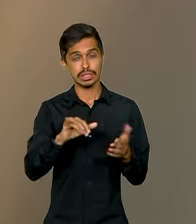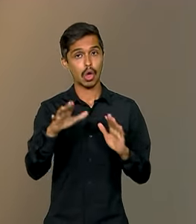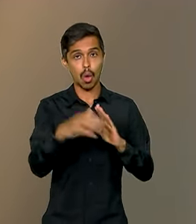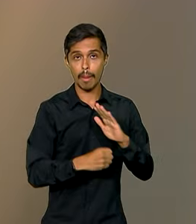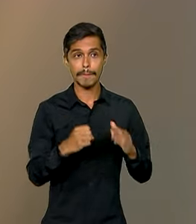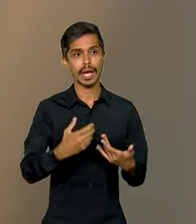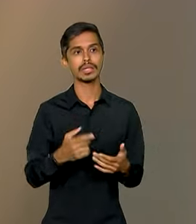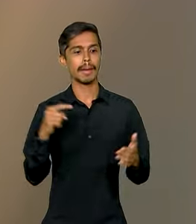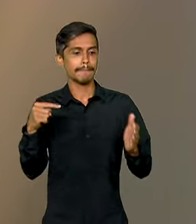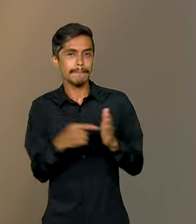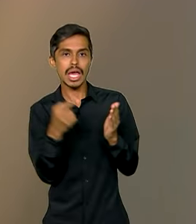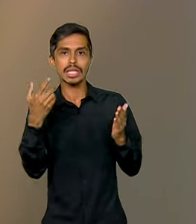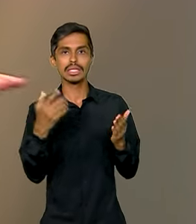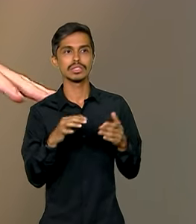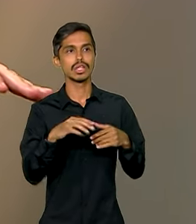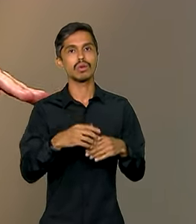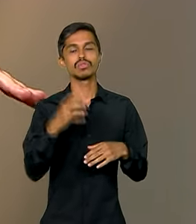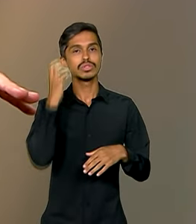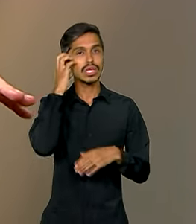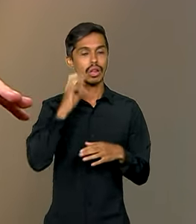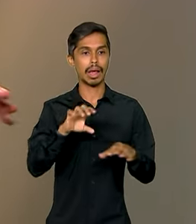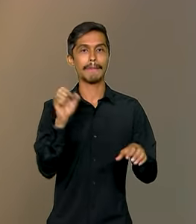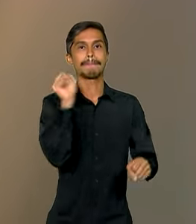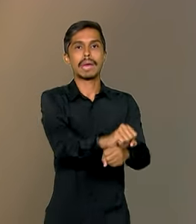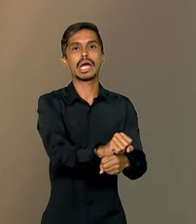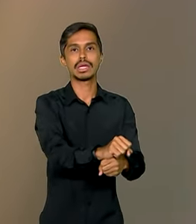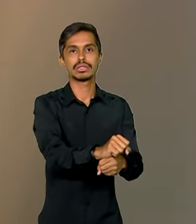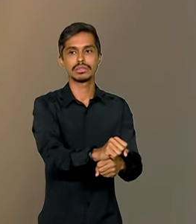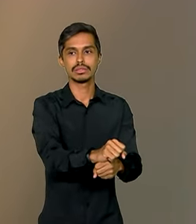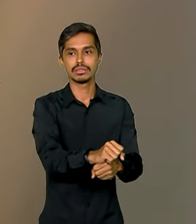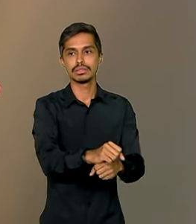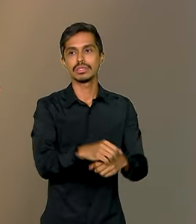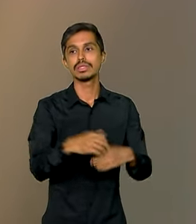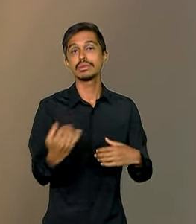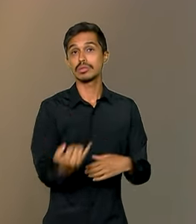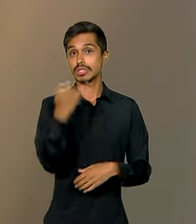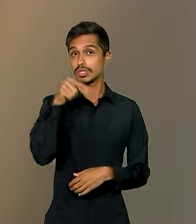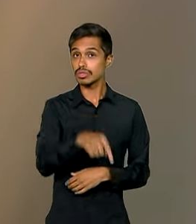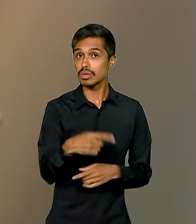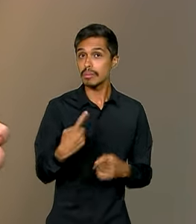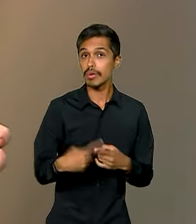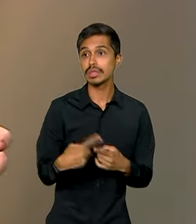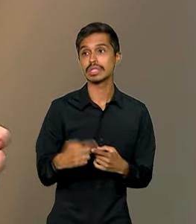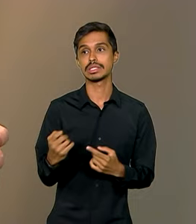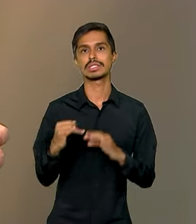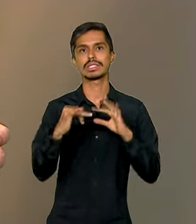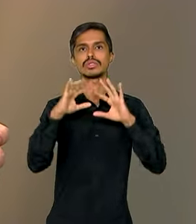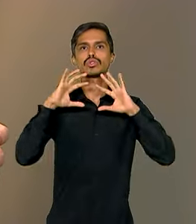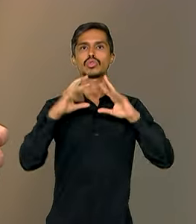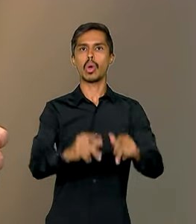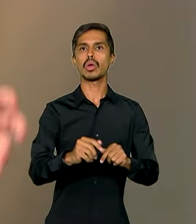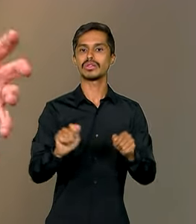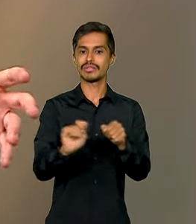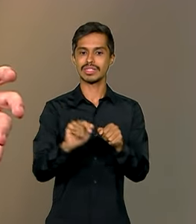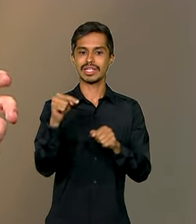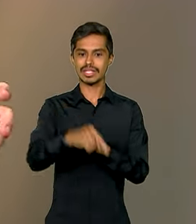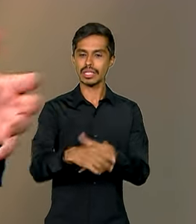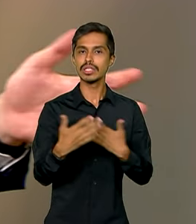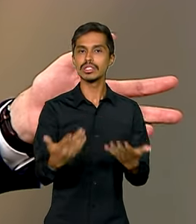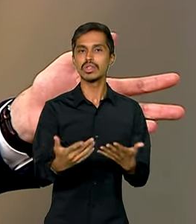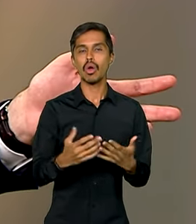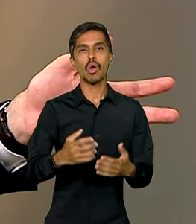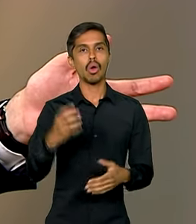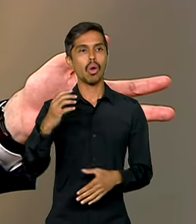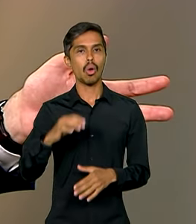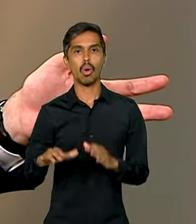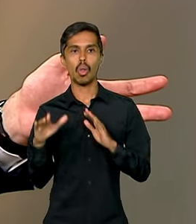roubado ou furtado, aperta um botão e o celular para de funcionar. Por isso é importante? Porque, se todo mundo fizer isso, os ladrões vão